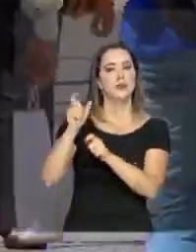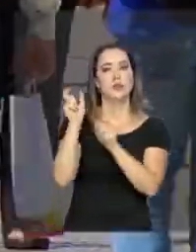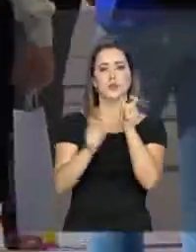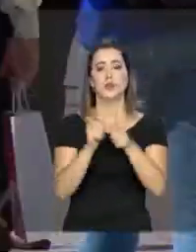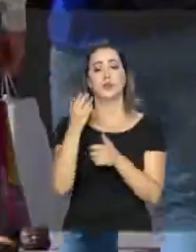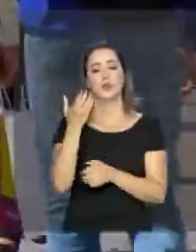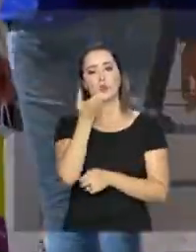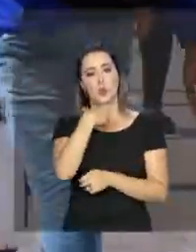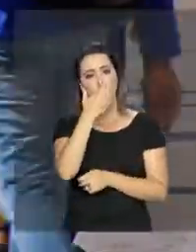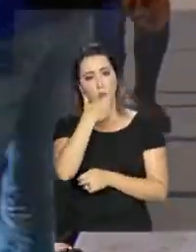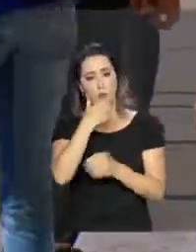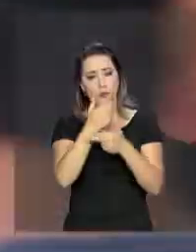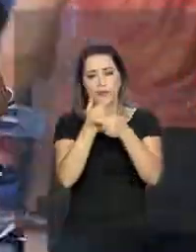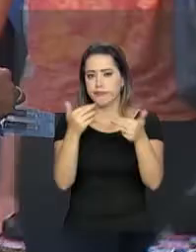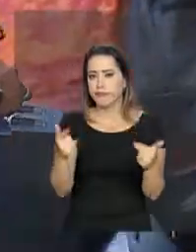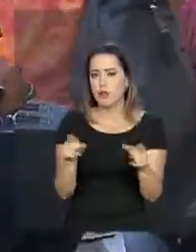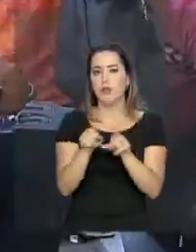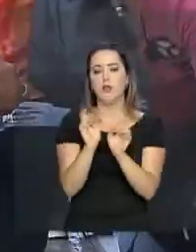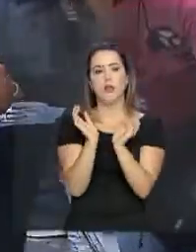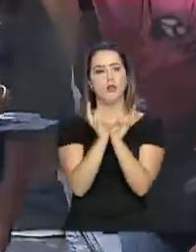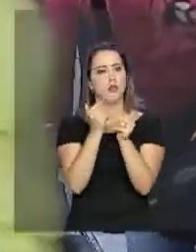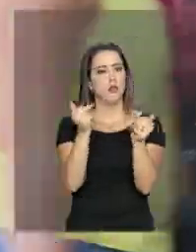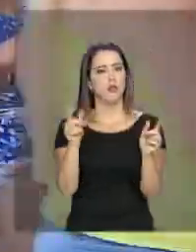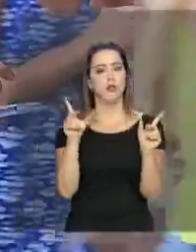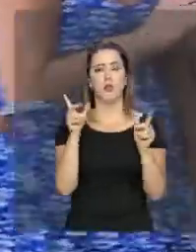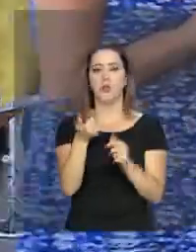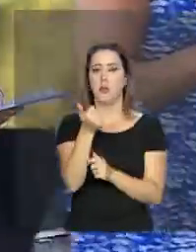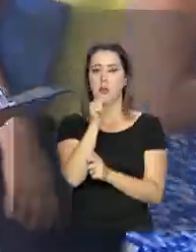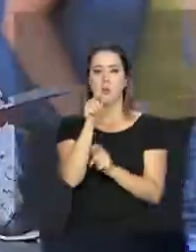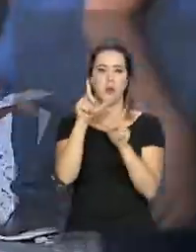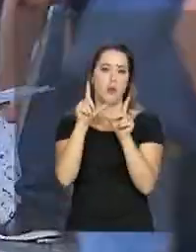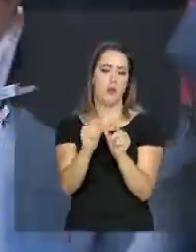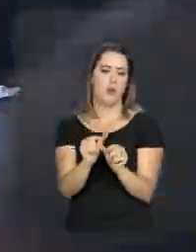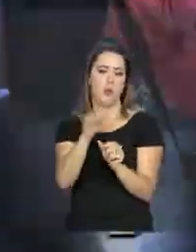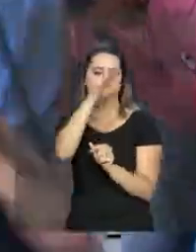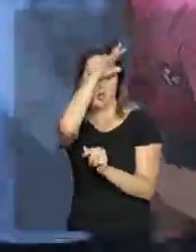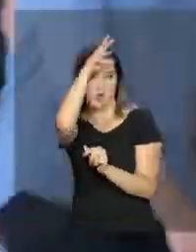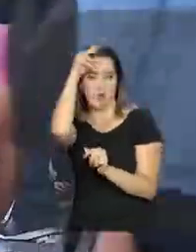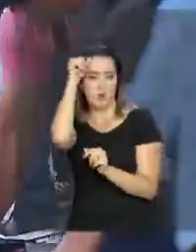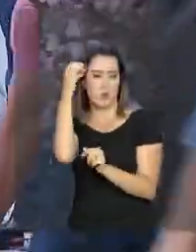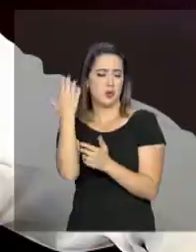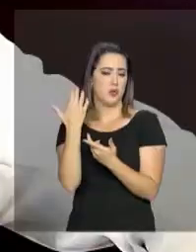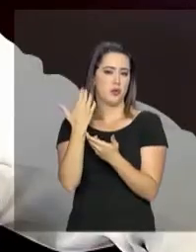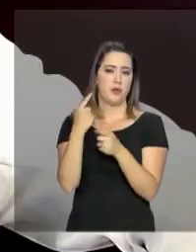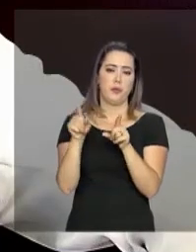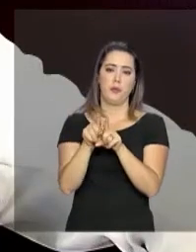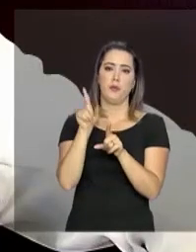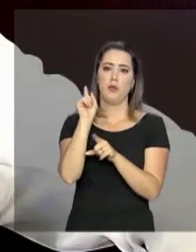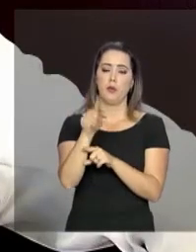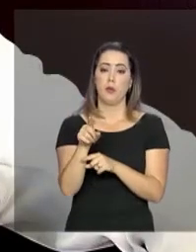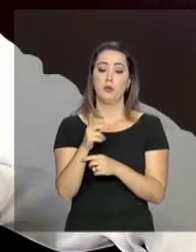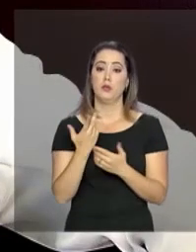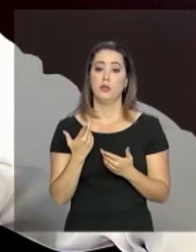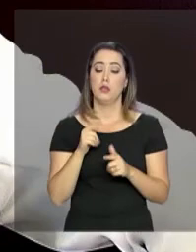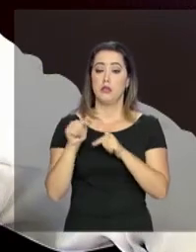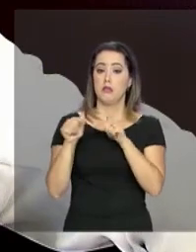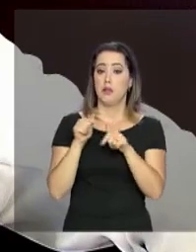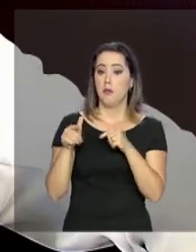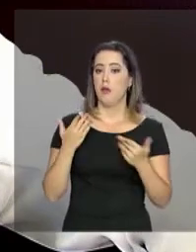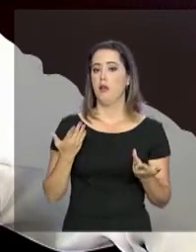mais frutas e hortaliças e bebido muito menos refrigerante. Mas ainda há muito o que melhorar. Você tem o trabalho